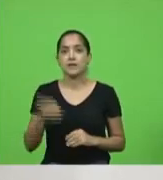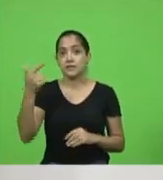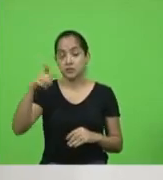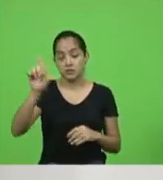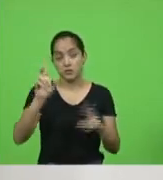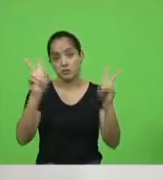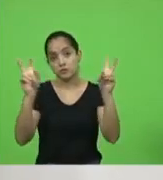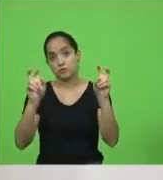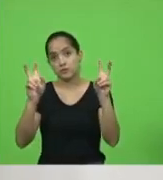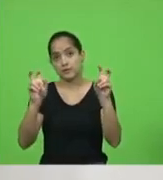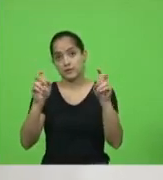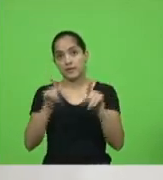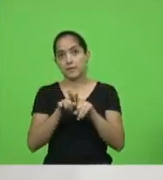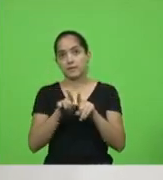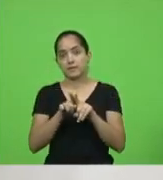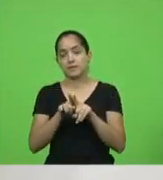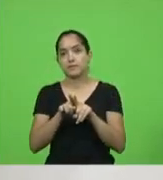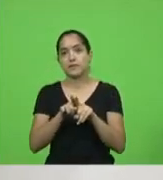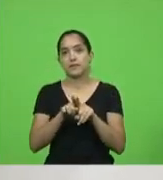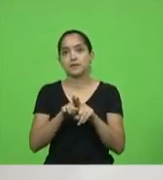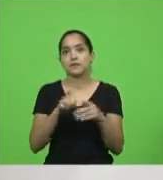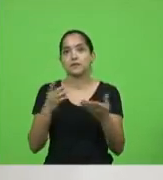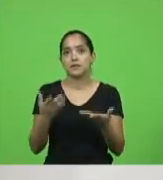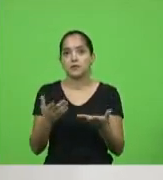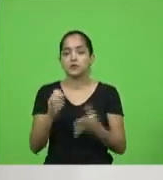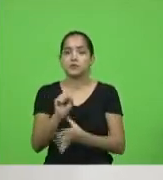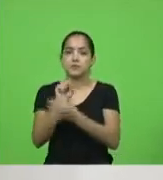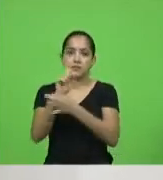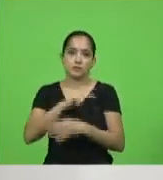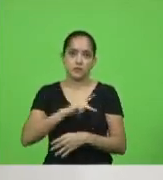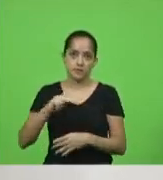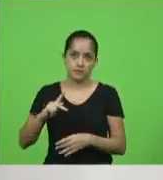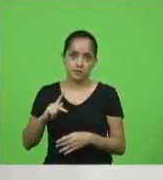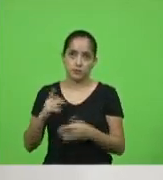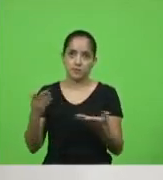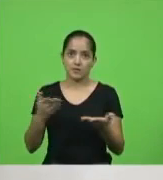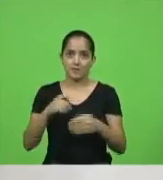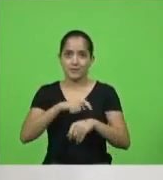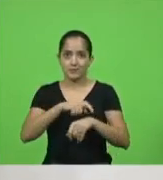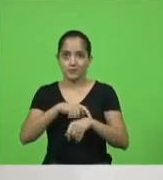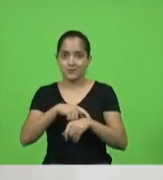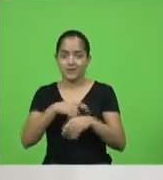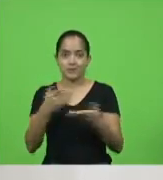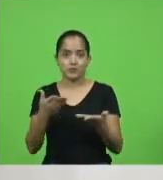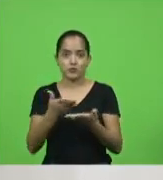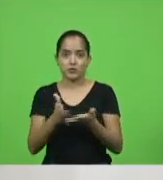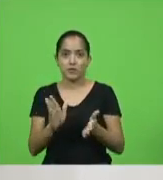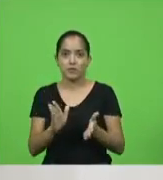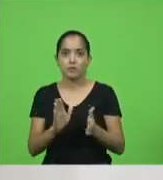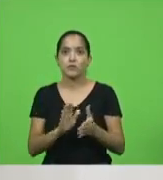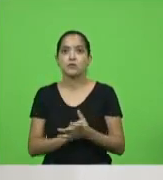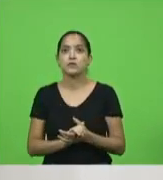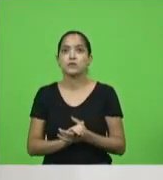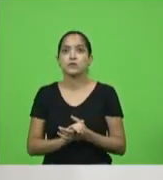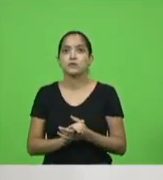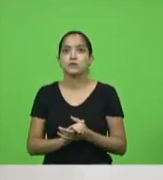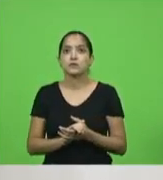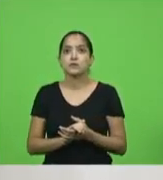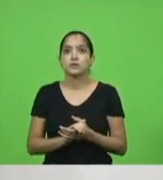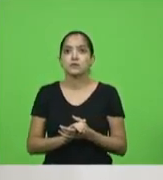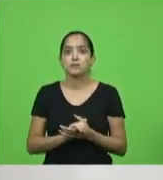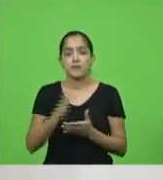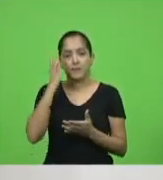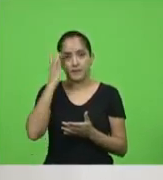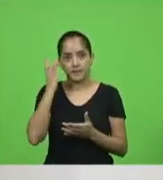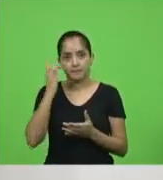tema sobre segurança pública a trazer, mas no esgotamento do meu tempo, eu deixo para o dia de amanhã.